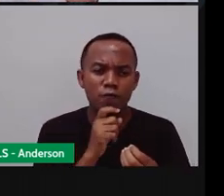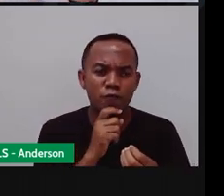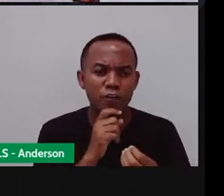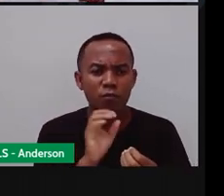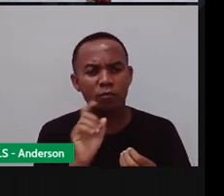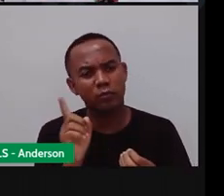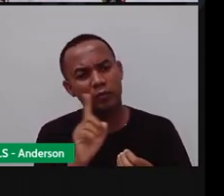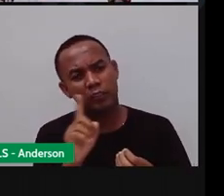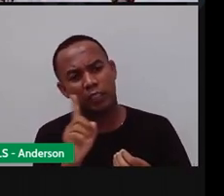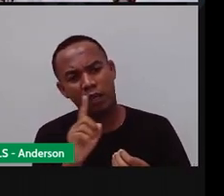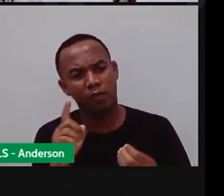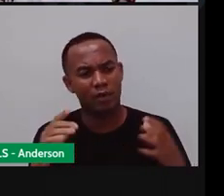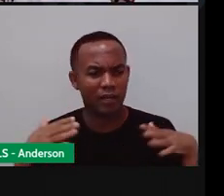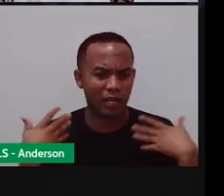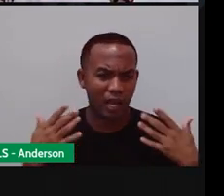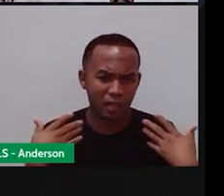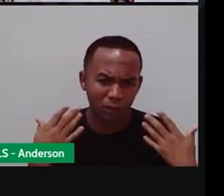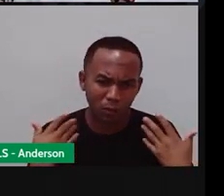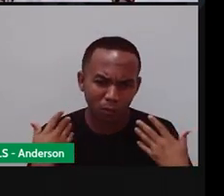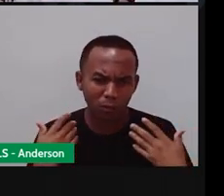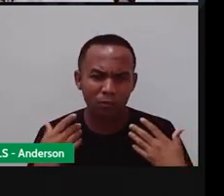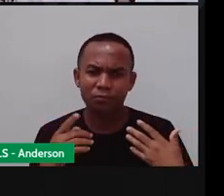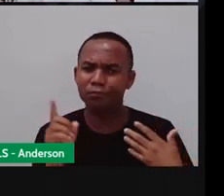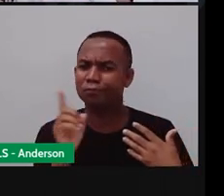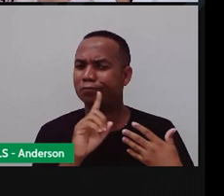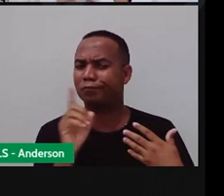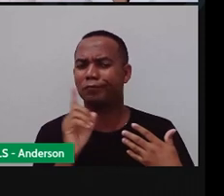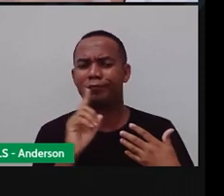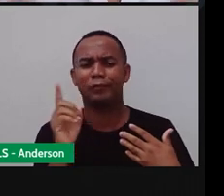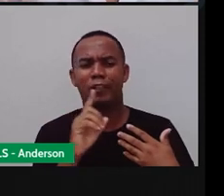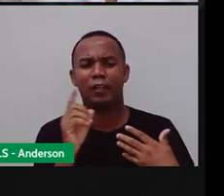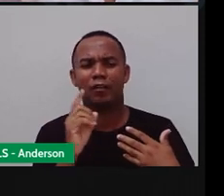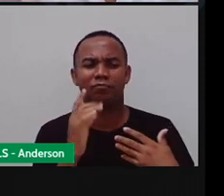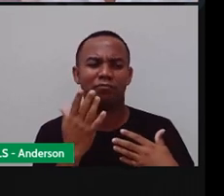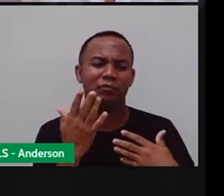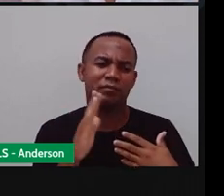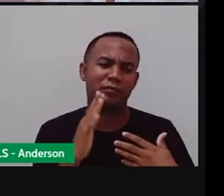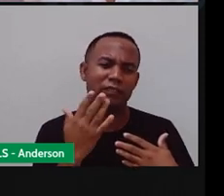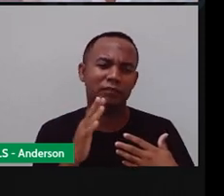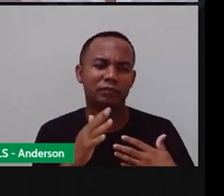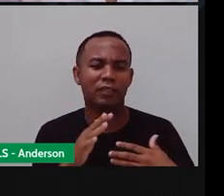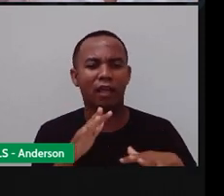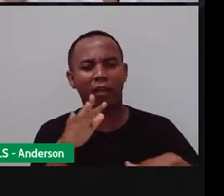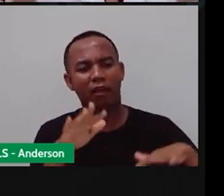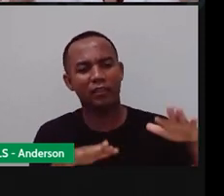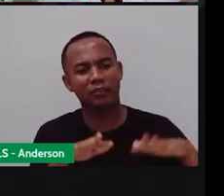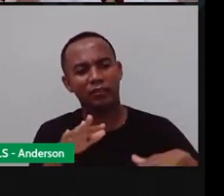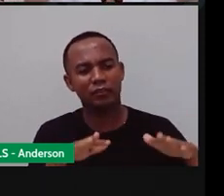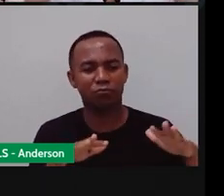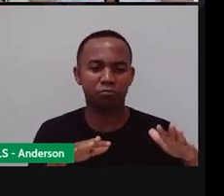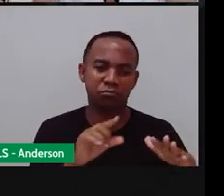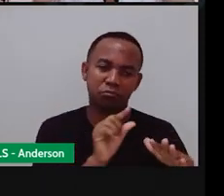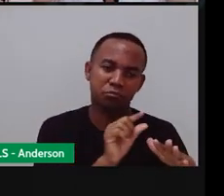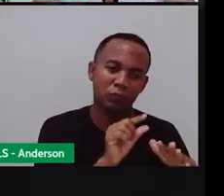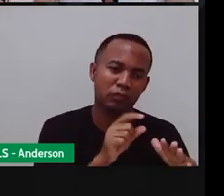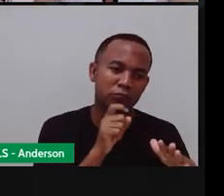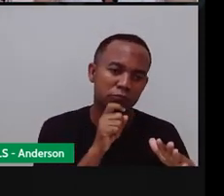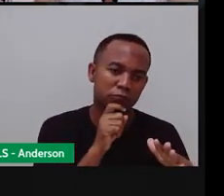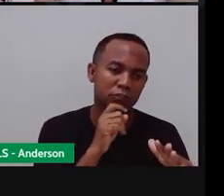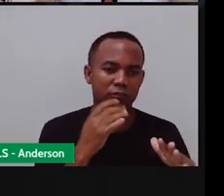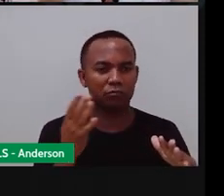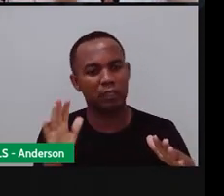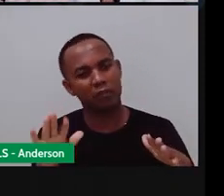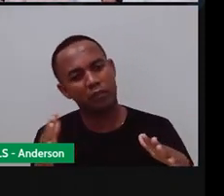inverno e nem é tão quente como do verão ela fica ali meio que ó no meio termo né no meio do caminho